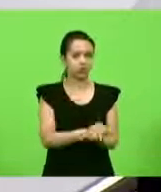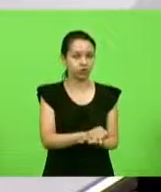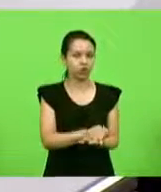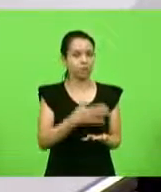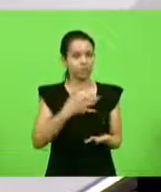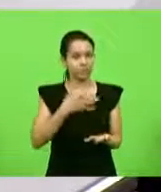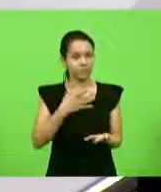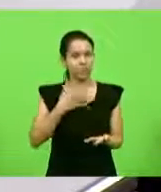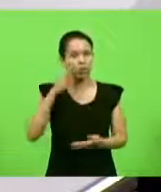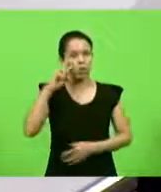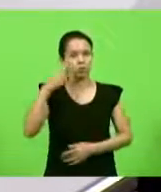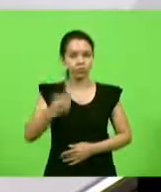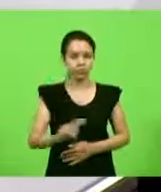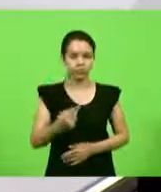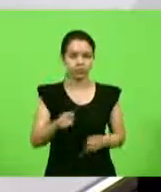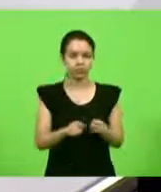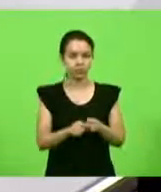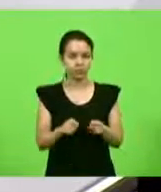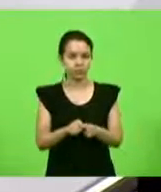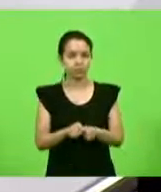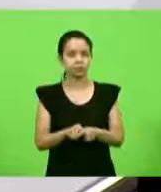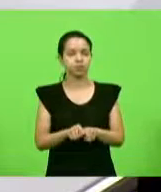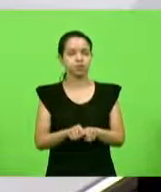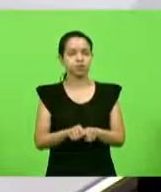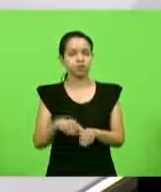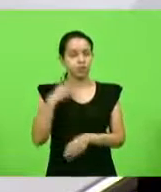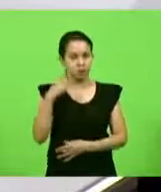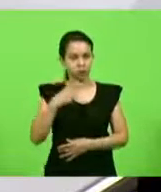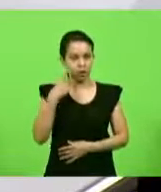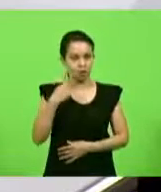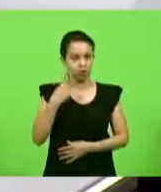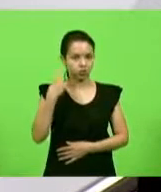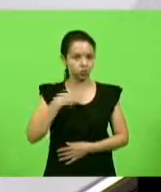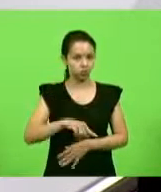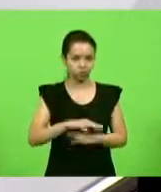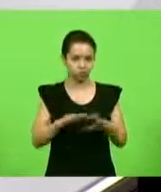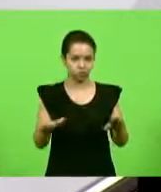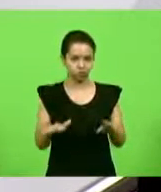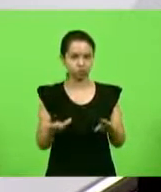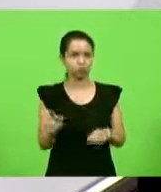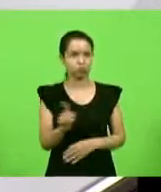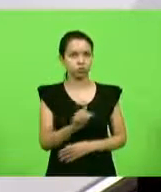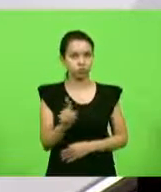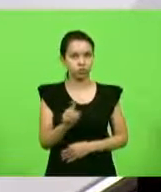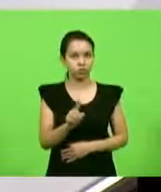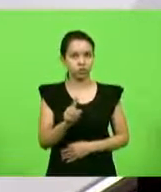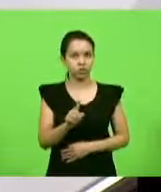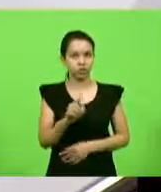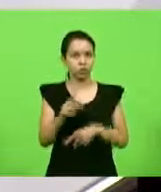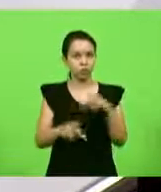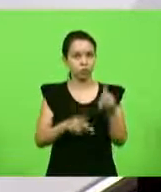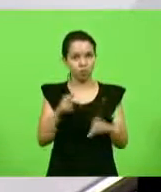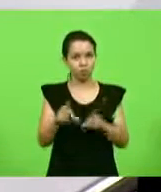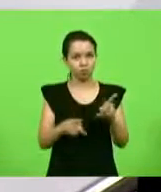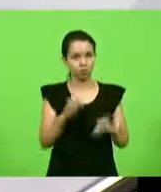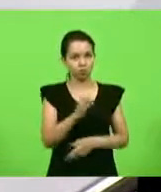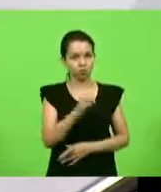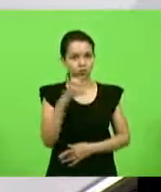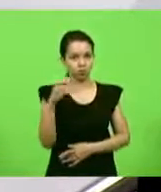reconhecimento, não apenas para o deputado Silvio, mas para o povo catarinense,